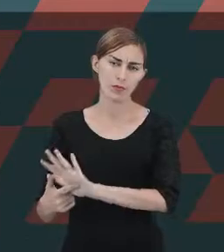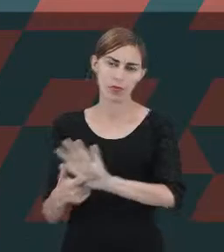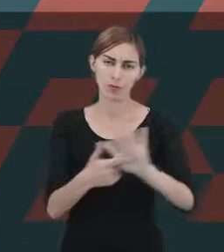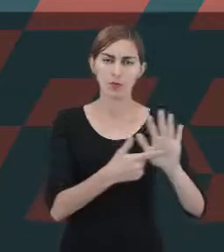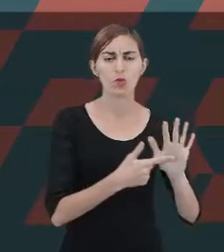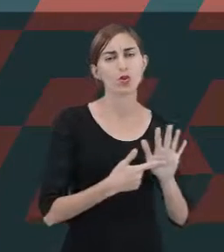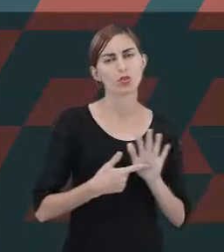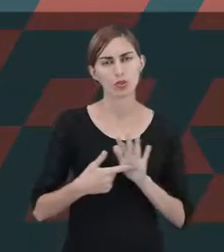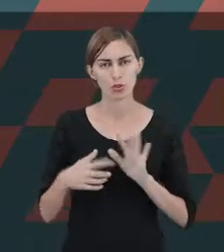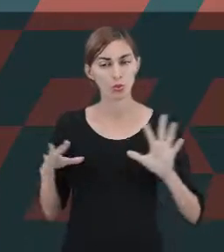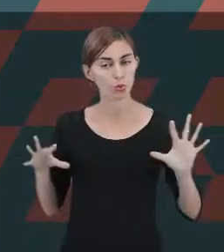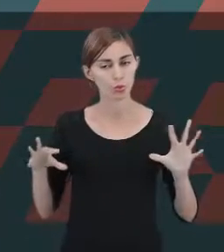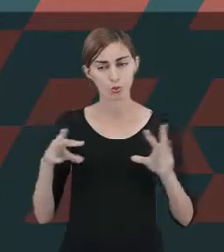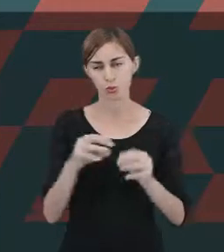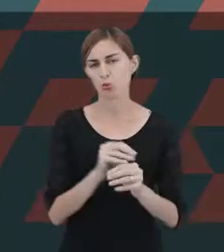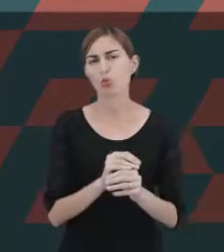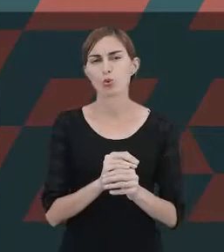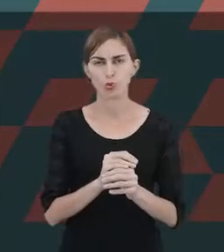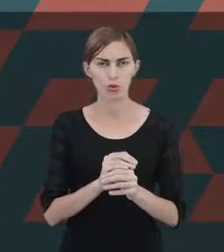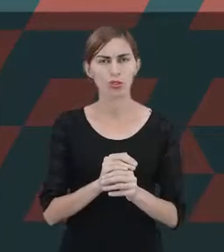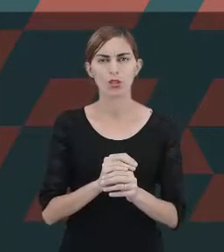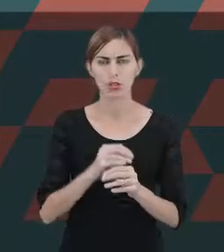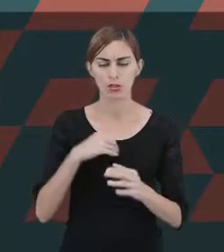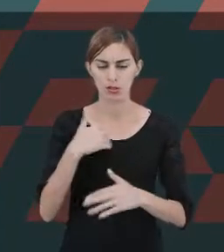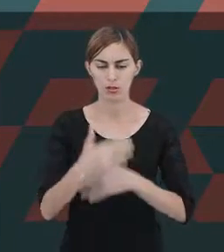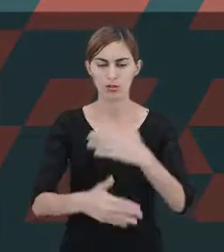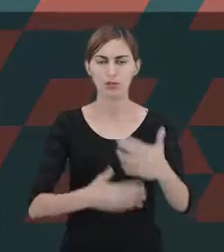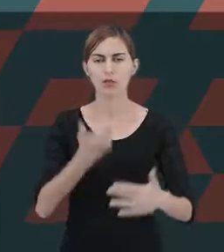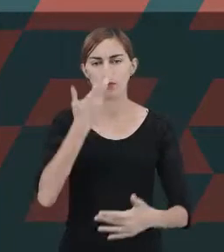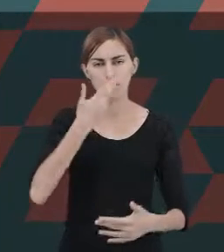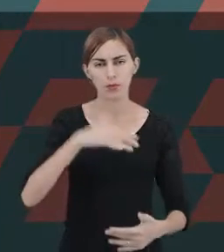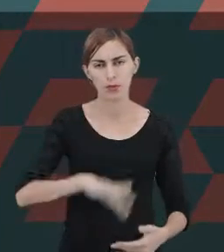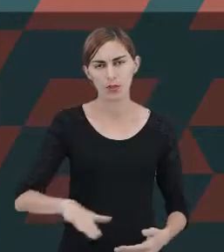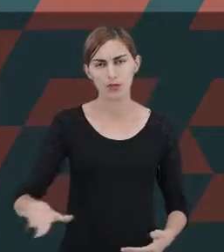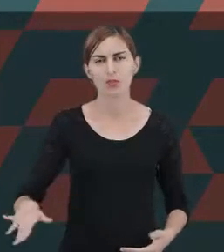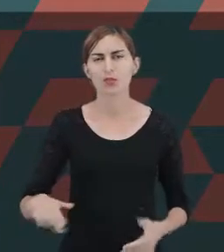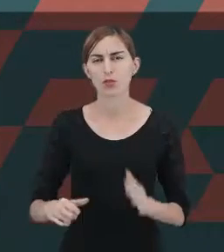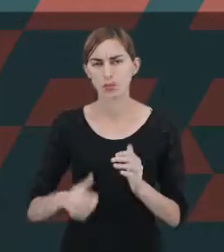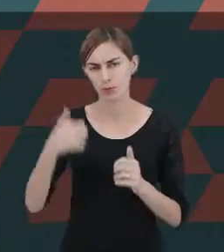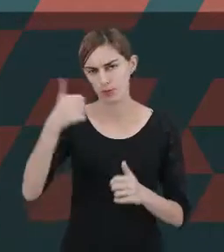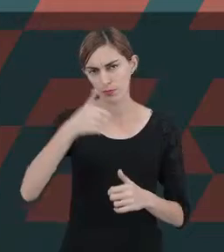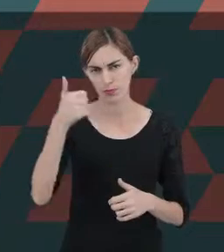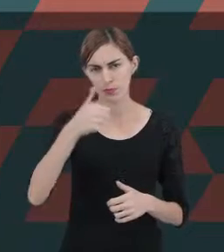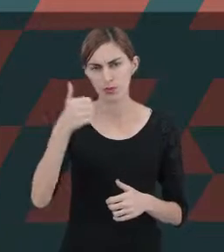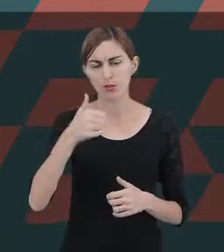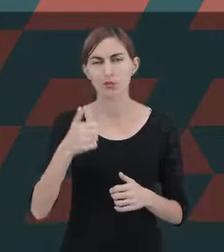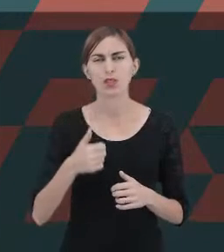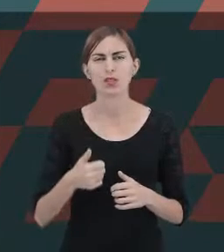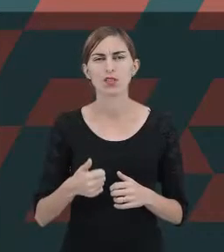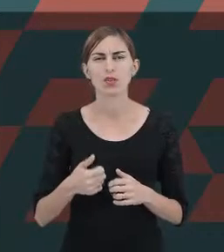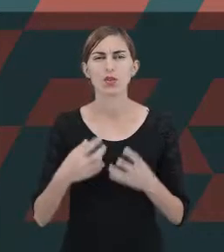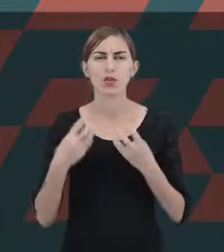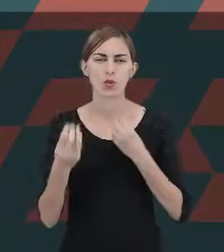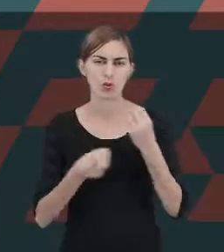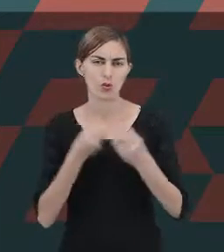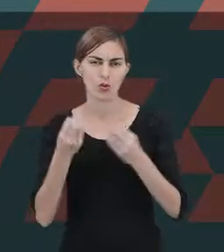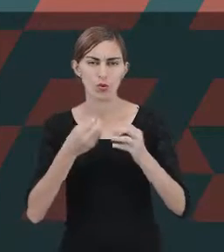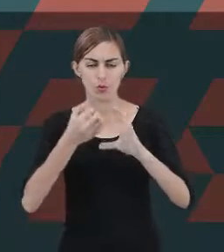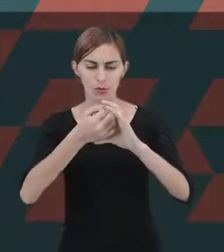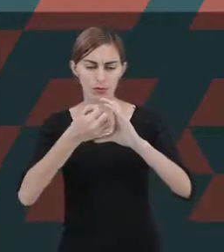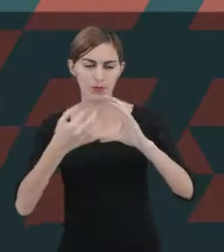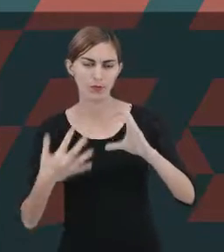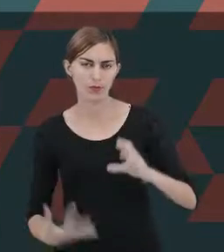toda a forma de desenvolvimento infantil. O primeiro dele, nós classificamos como aspecto